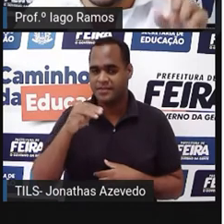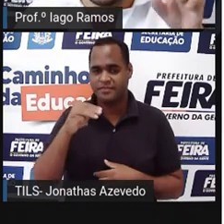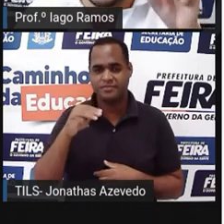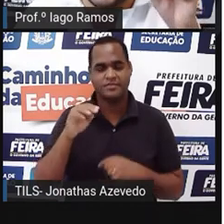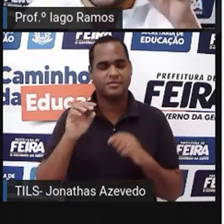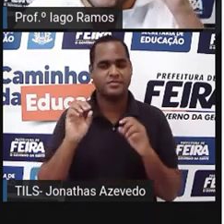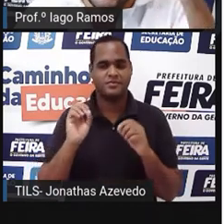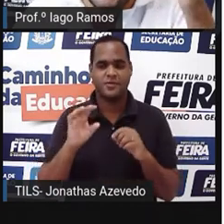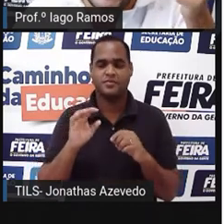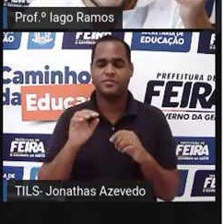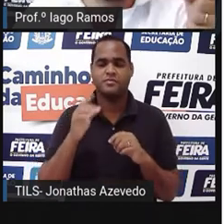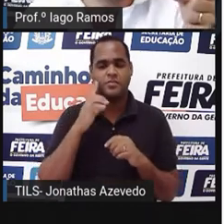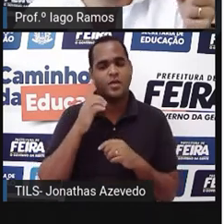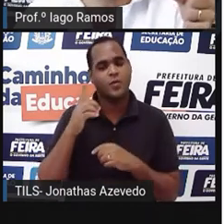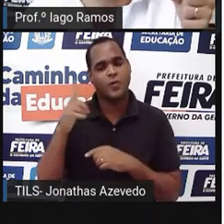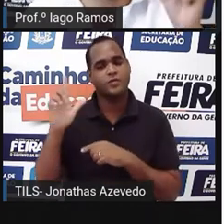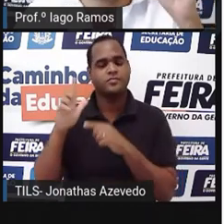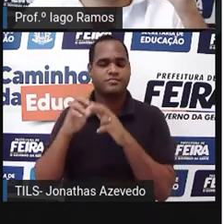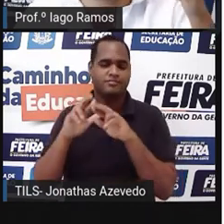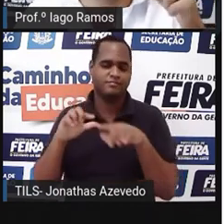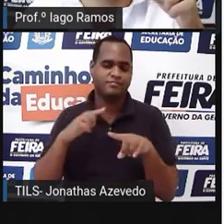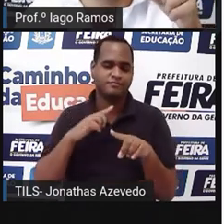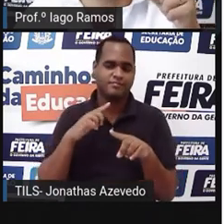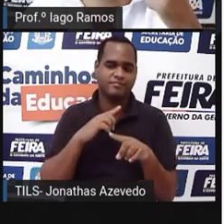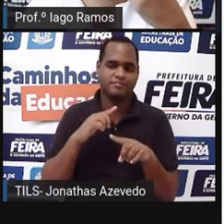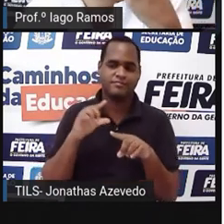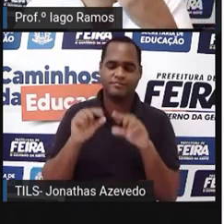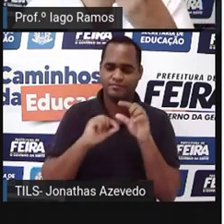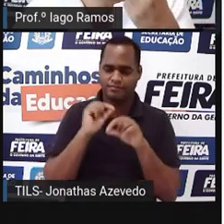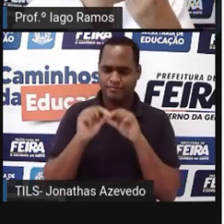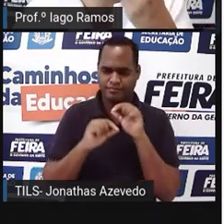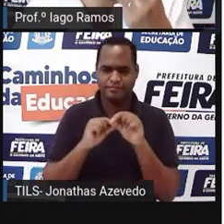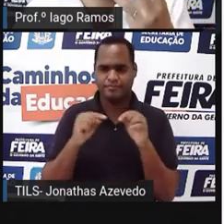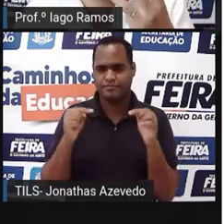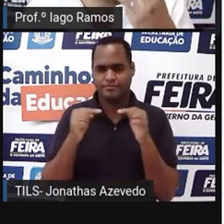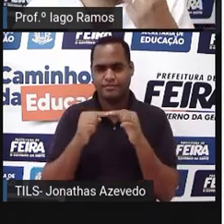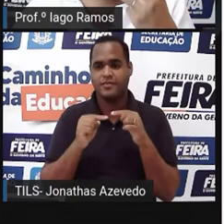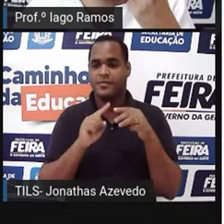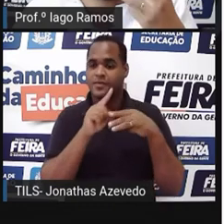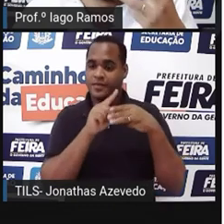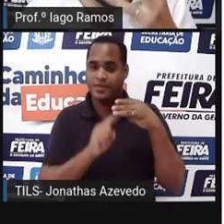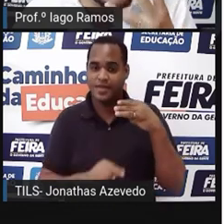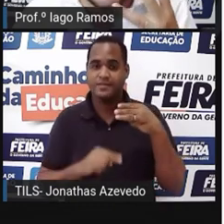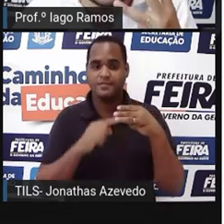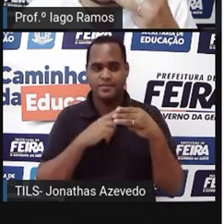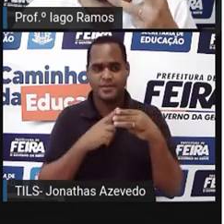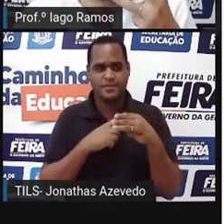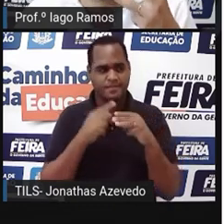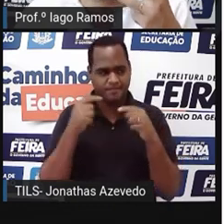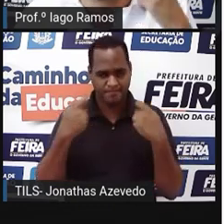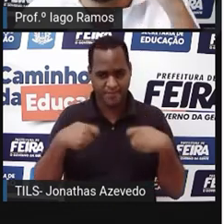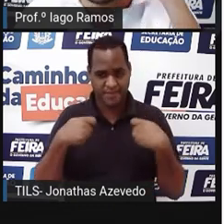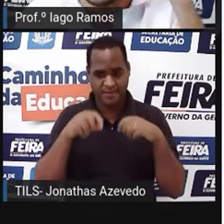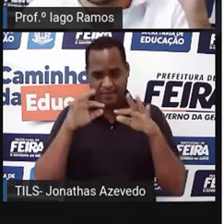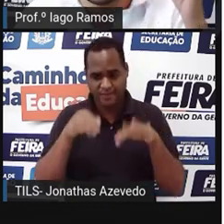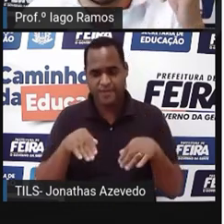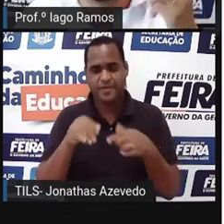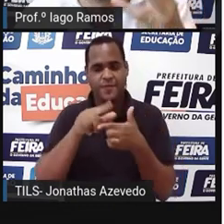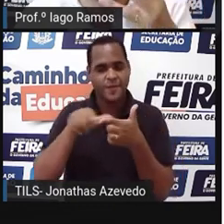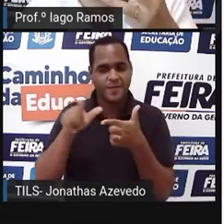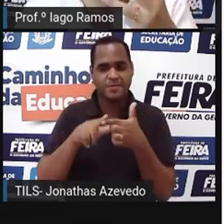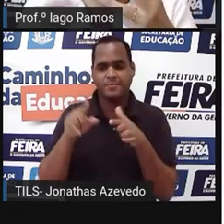Só que, tem um algo a mais aqui, qual é o algo a mais? São 3 cabos, então a gente precisa finalizar o problema com esse